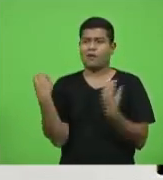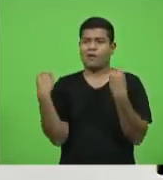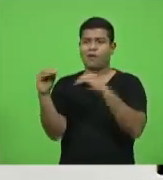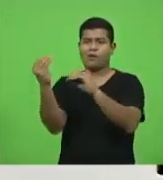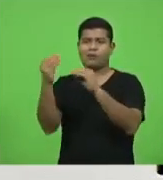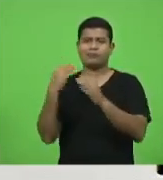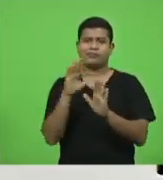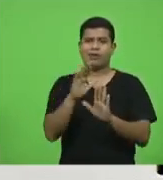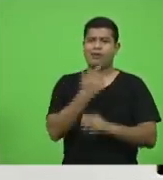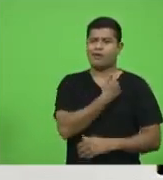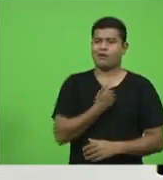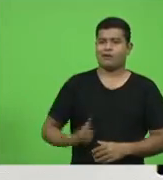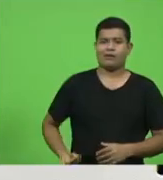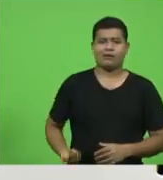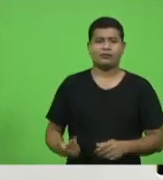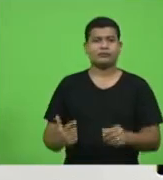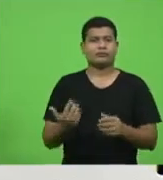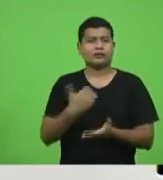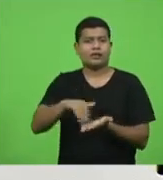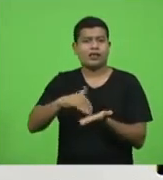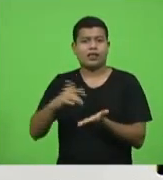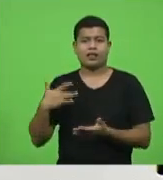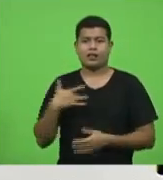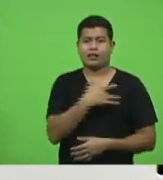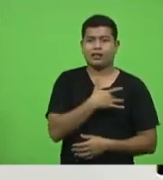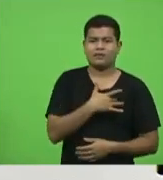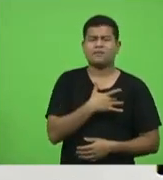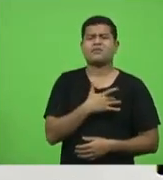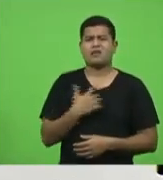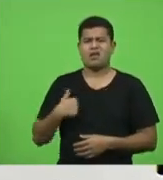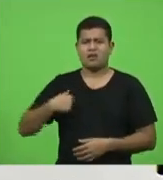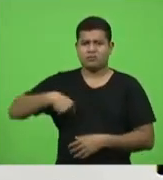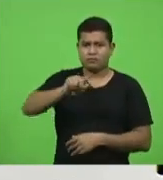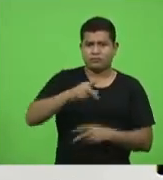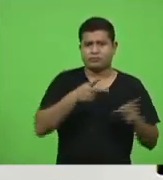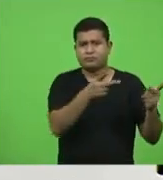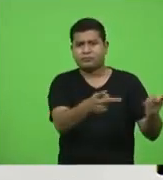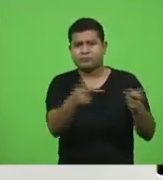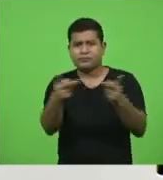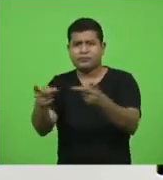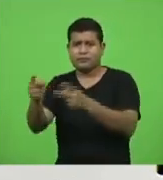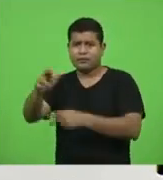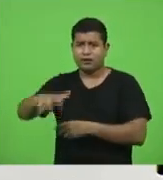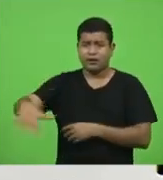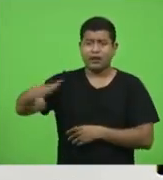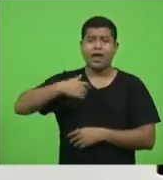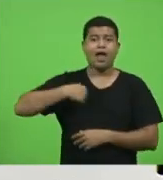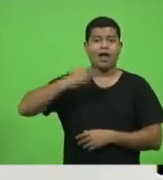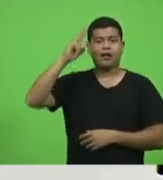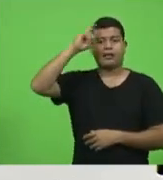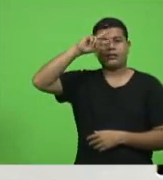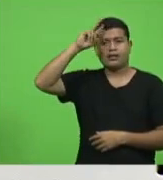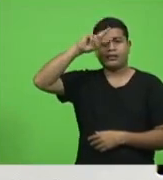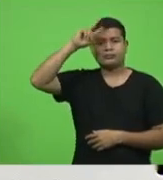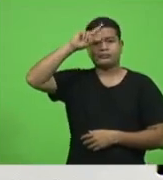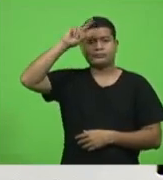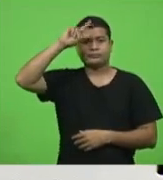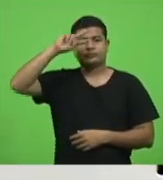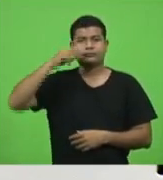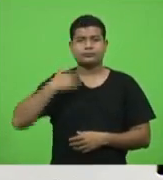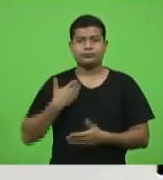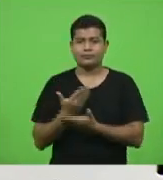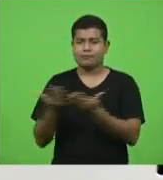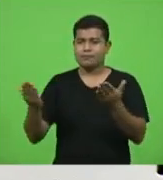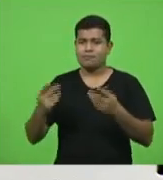e vem o secretário da saúde passear pela região eu me lembro deputado Lima quando eu disse que estava passeando pela